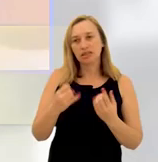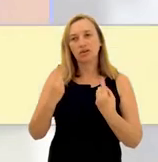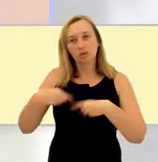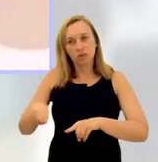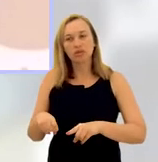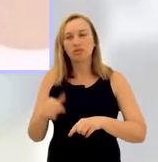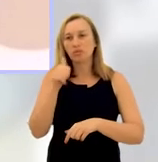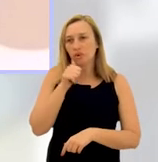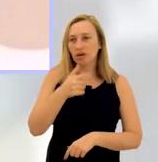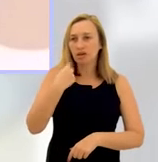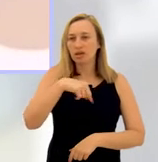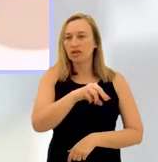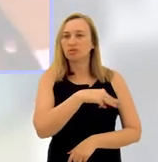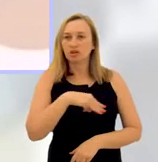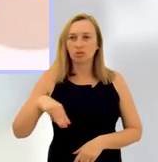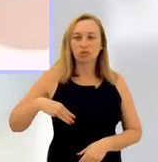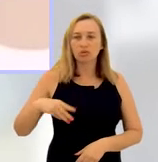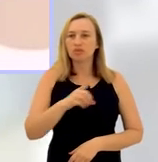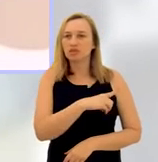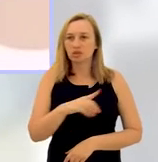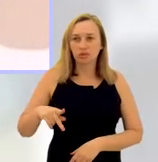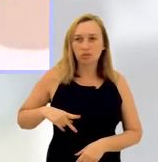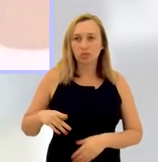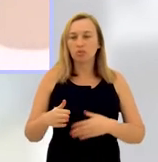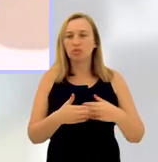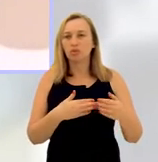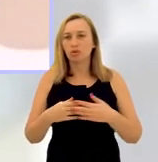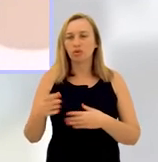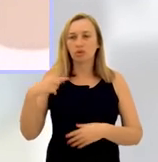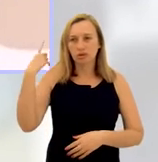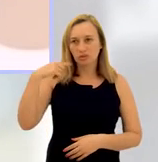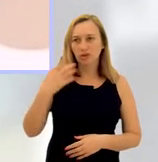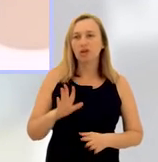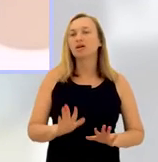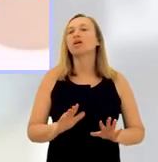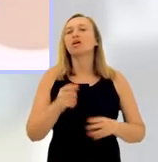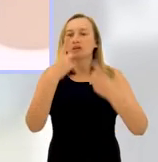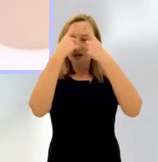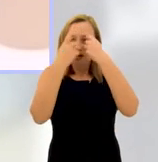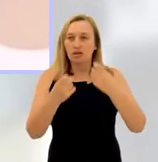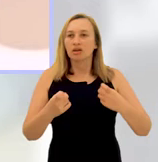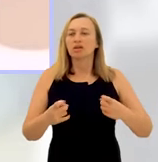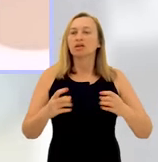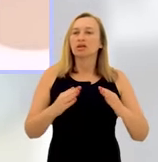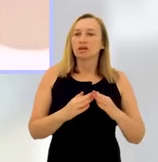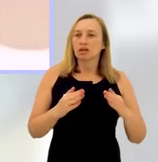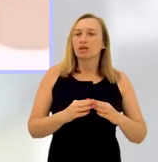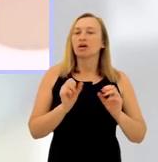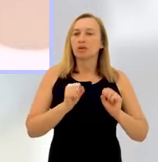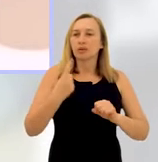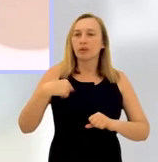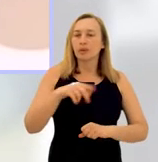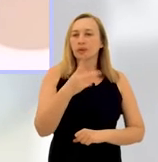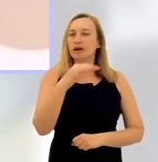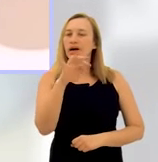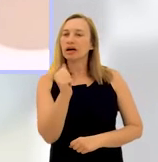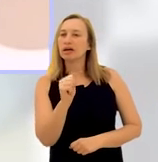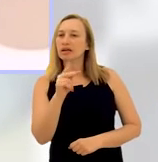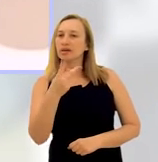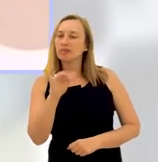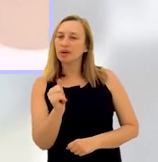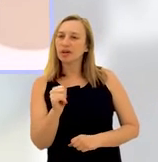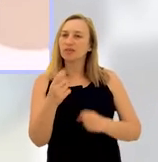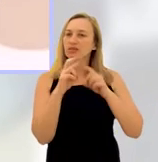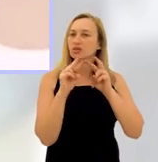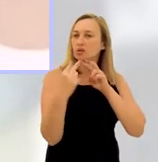Então, nesse caso, ela deve recorrer ao Ministério Público, à Defensoria e ao advogado constituído. No caso de violência doméstica, ela pode recorrer a uma Maria da